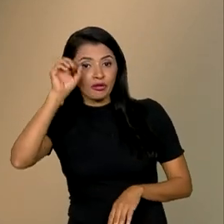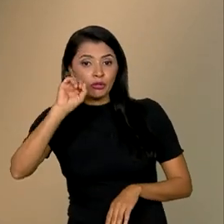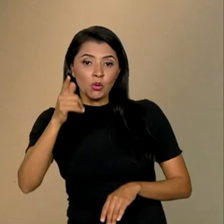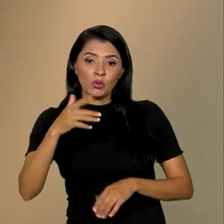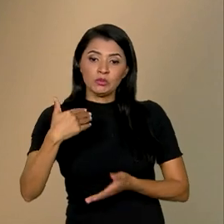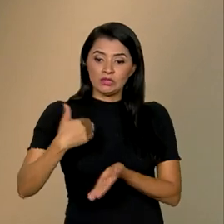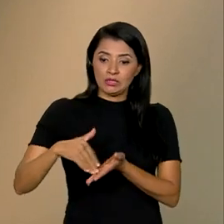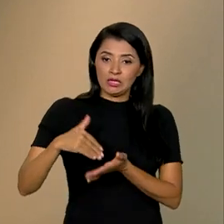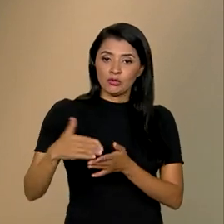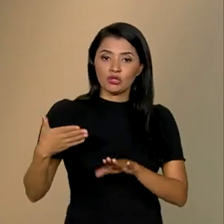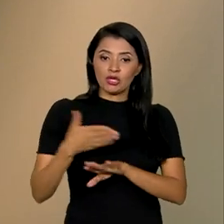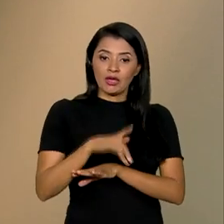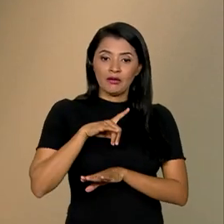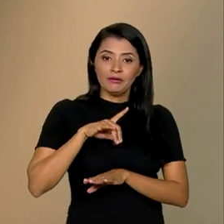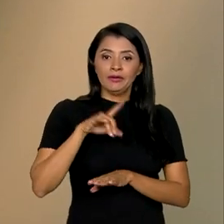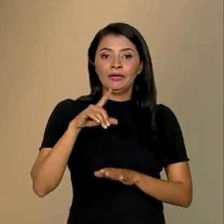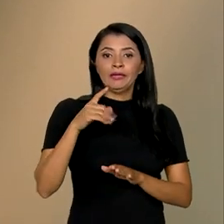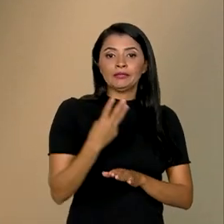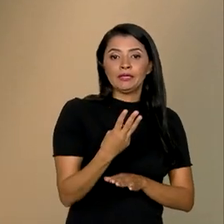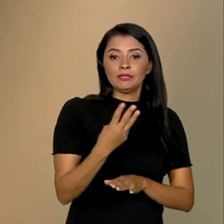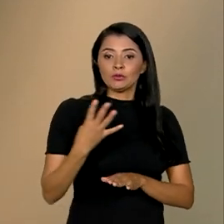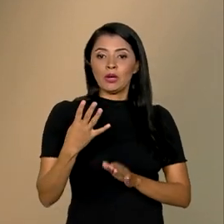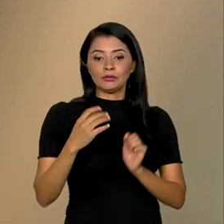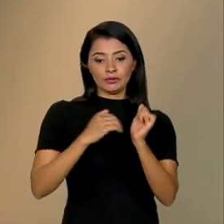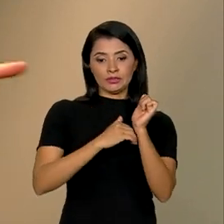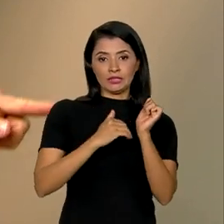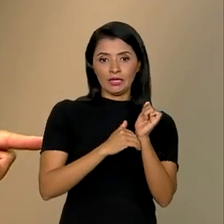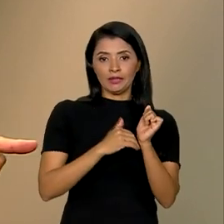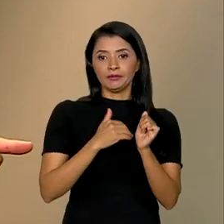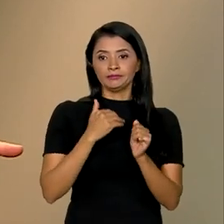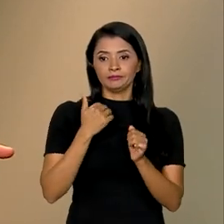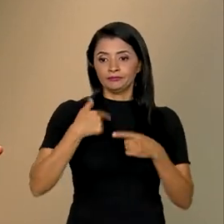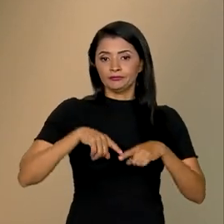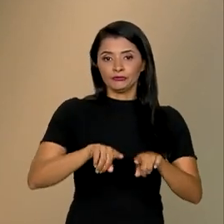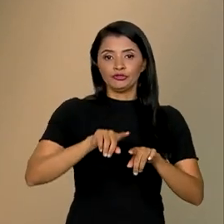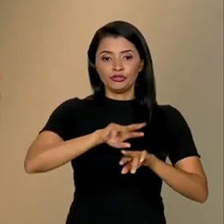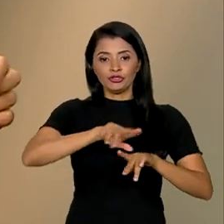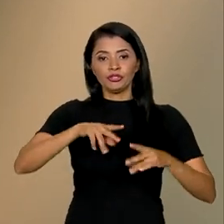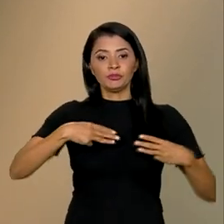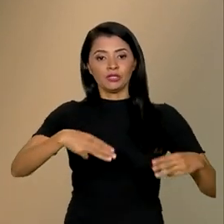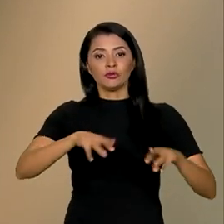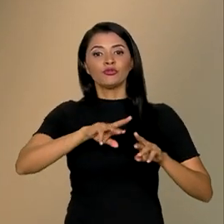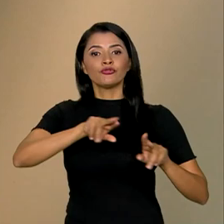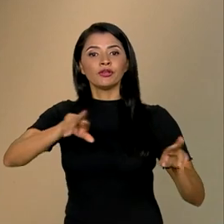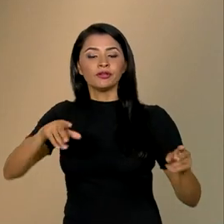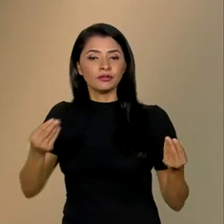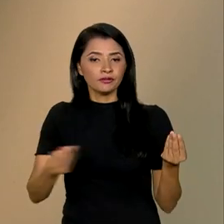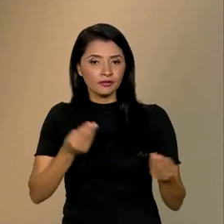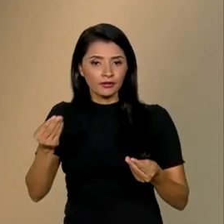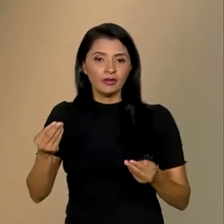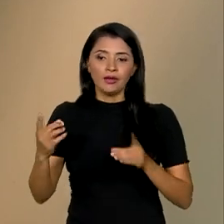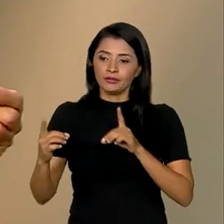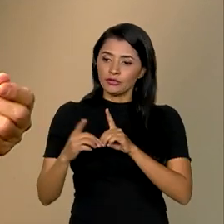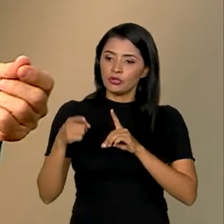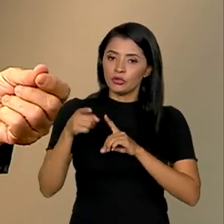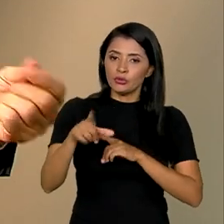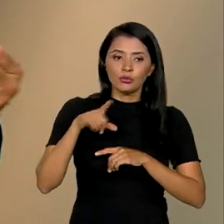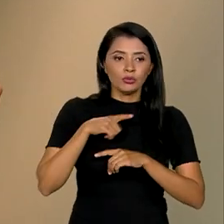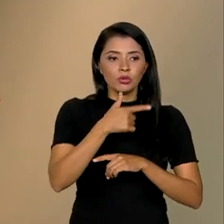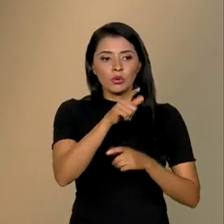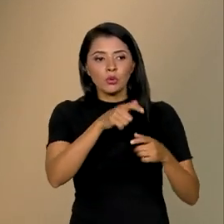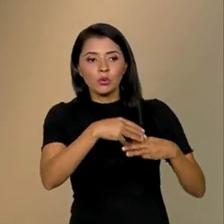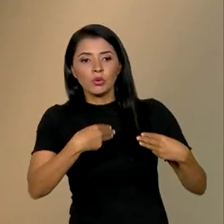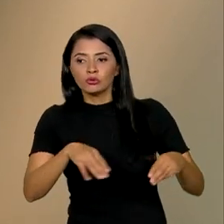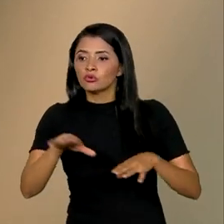secretário chegavam e pegavam três, quatro senhas, ao mesmo tempo, de ministérios diferentes. E aí, ele era atendido num ministério e no outro